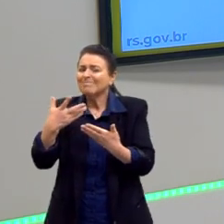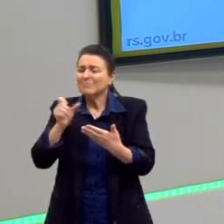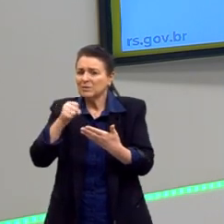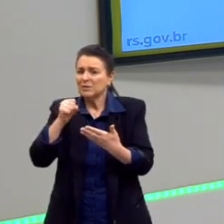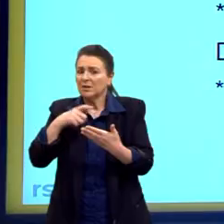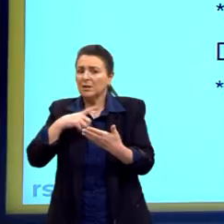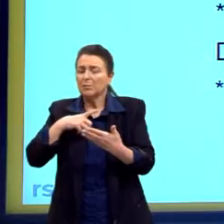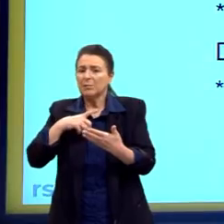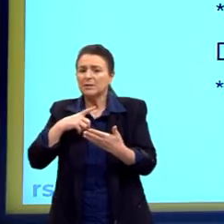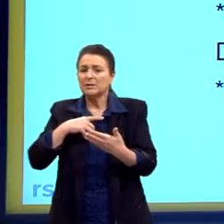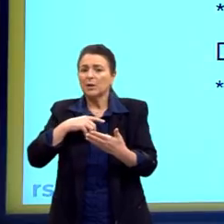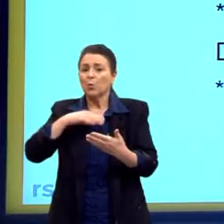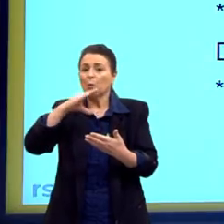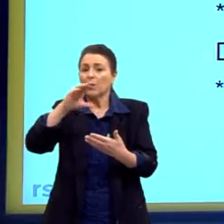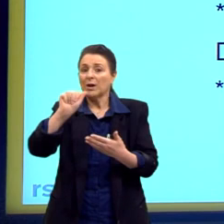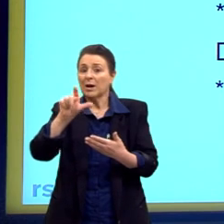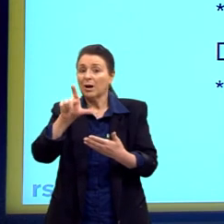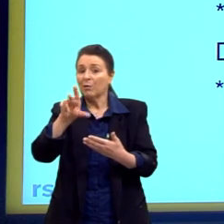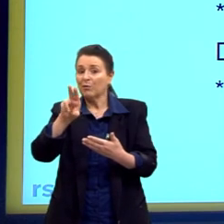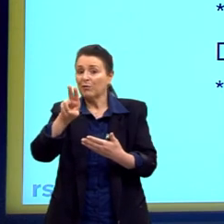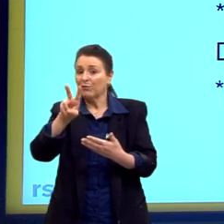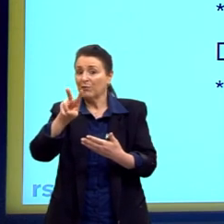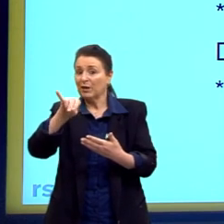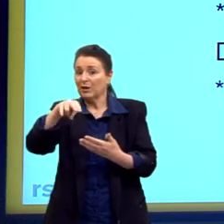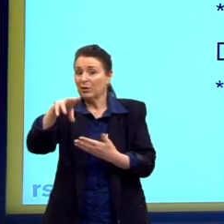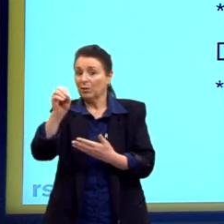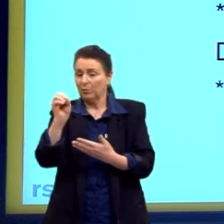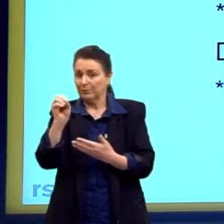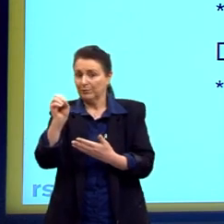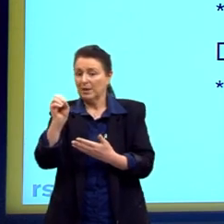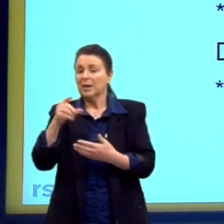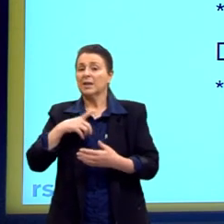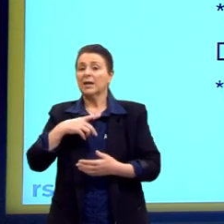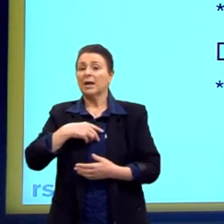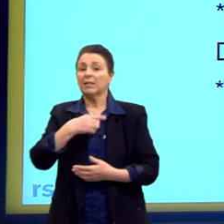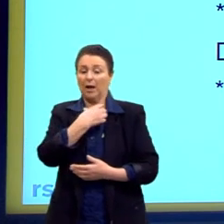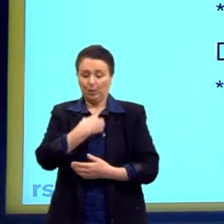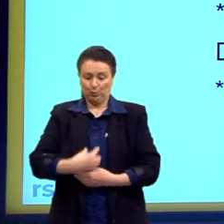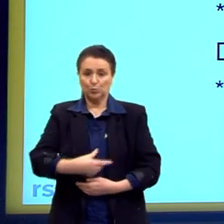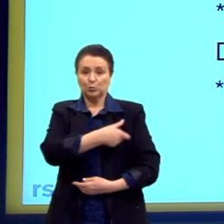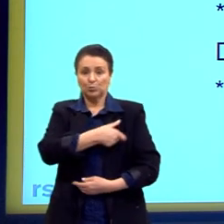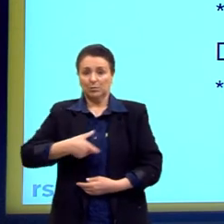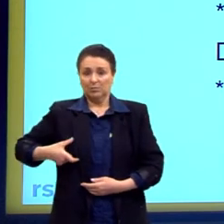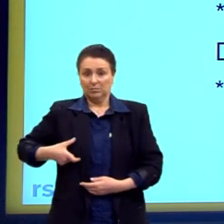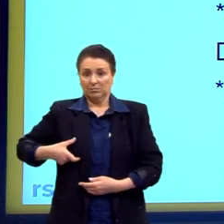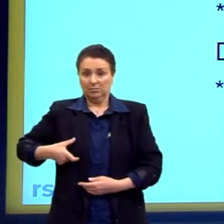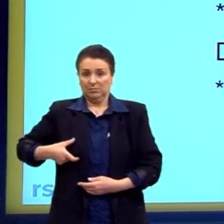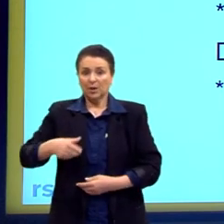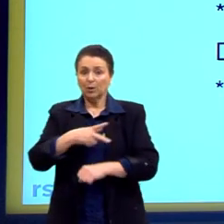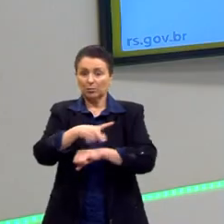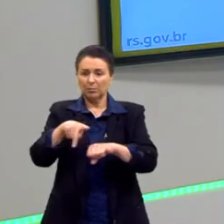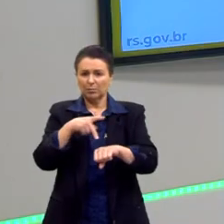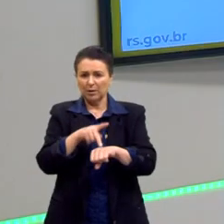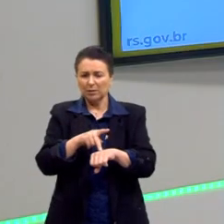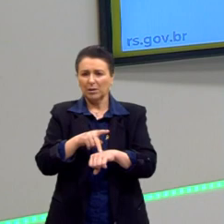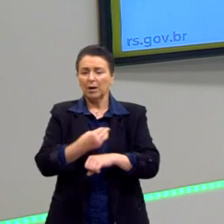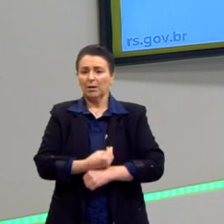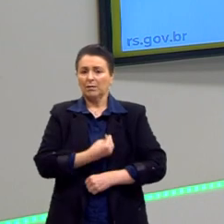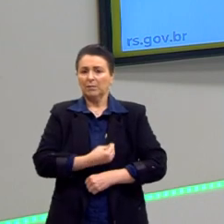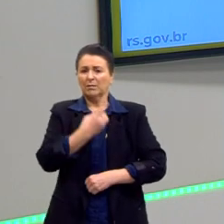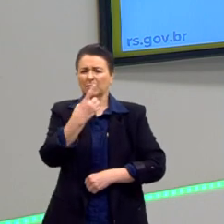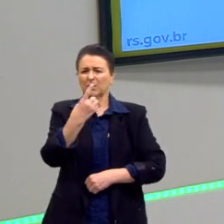camarada aqui, chamado João Calvino, da Suíça, que vai aprofundar isso. O Calvino vai viver ali em 1660,